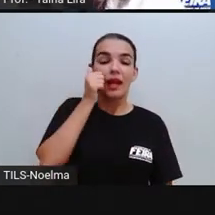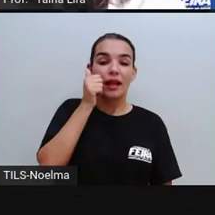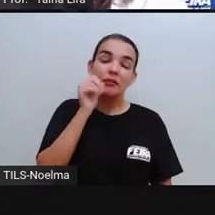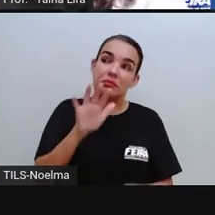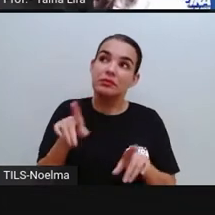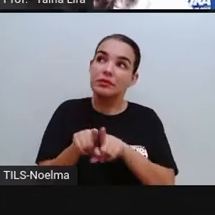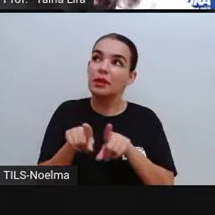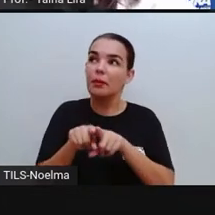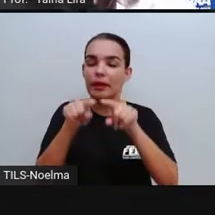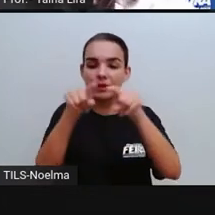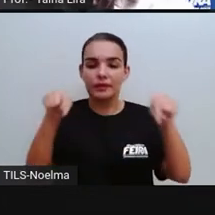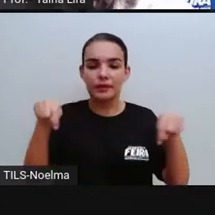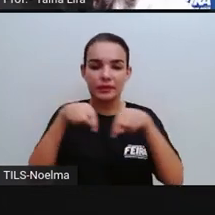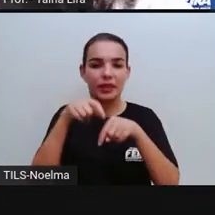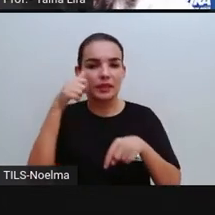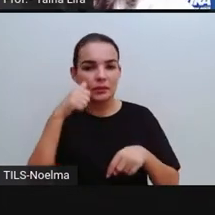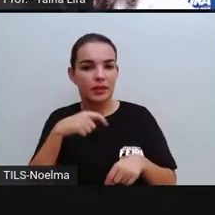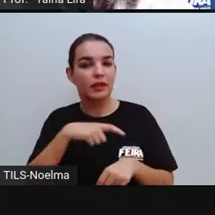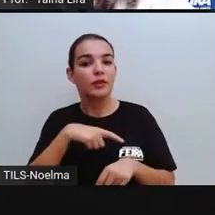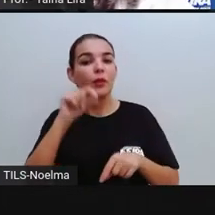tinha uma professora, né?